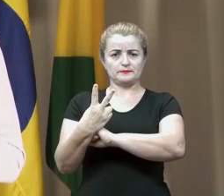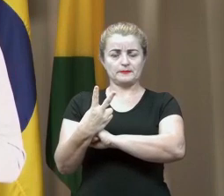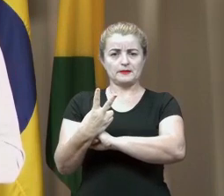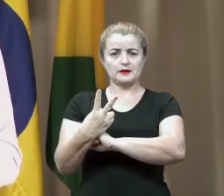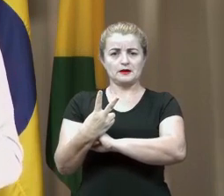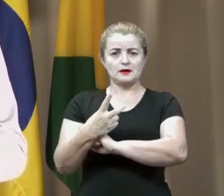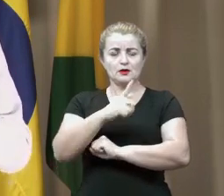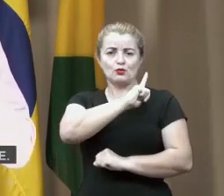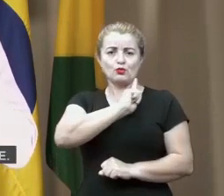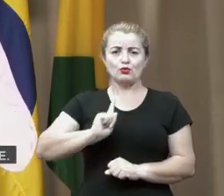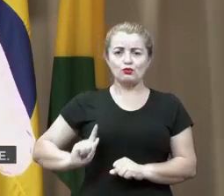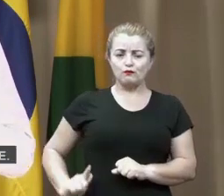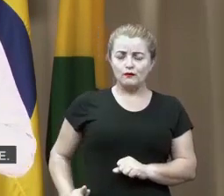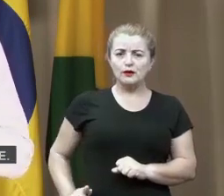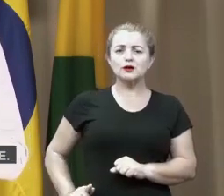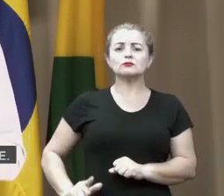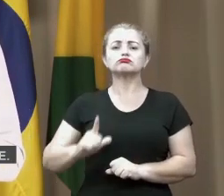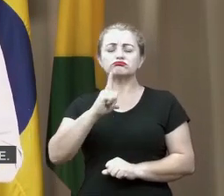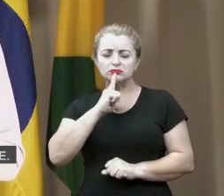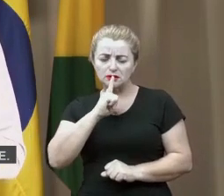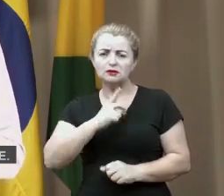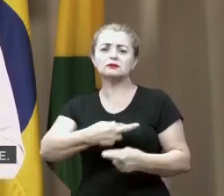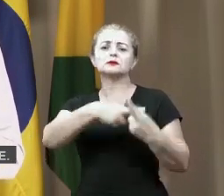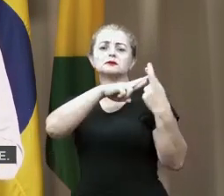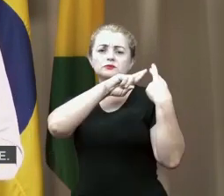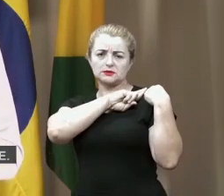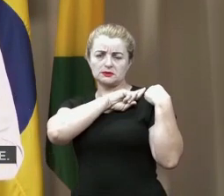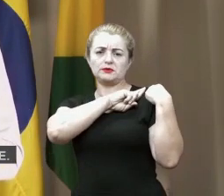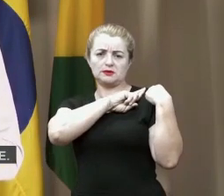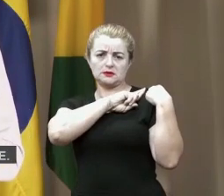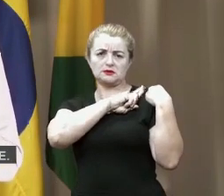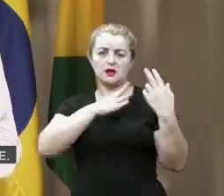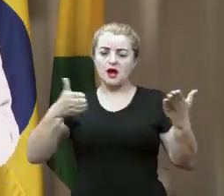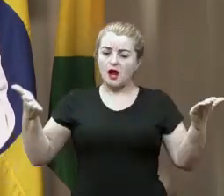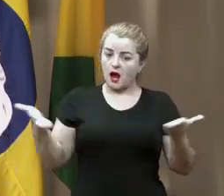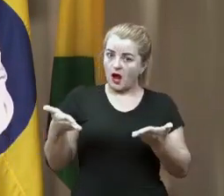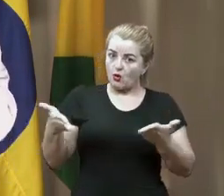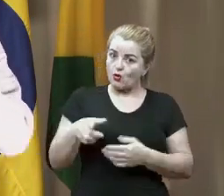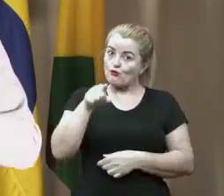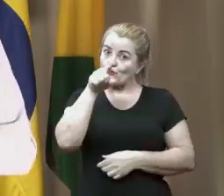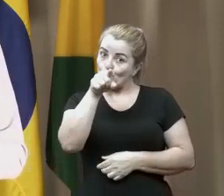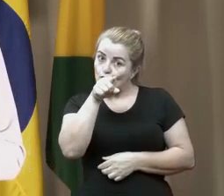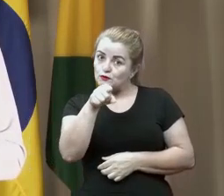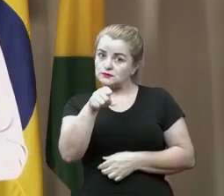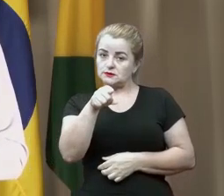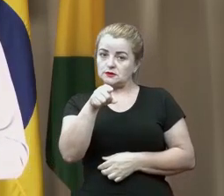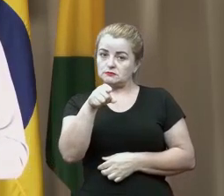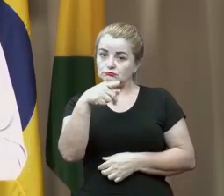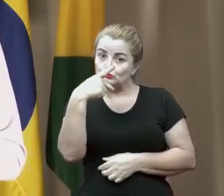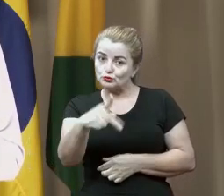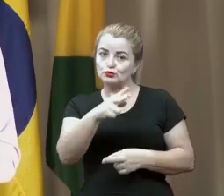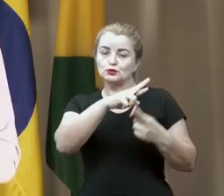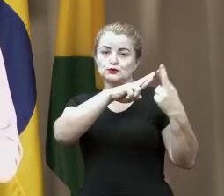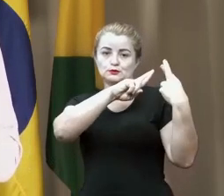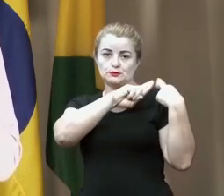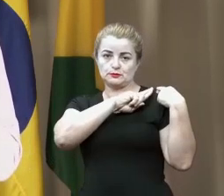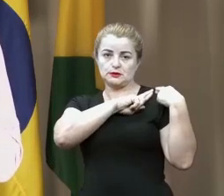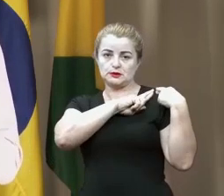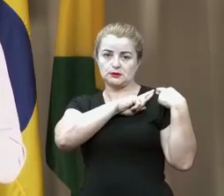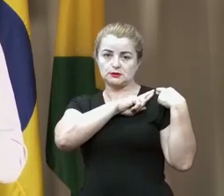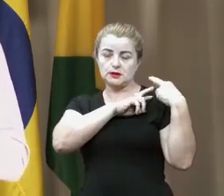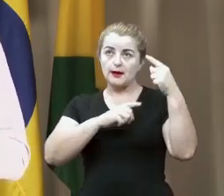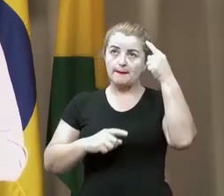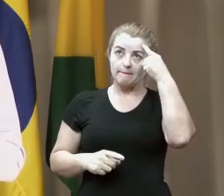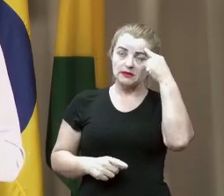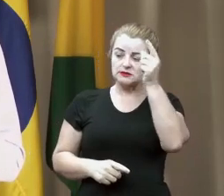situação. O governo está fazendo a sua parte. Agora é com vocês. Se colocar